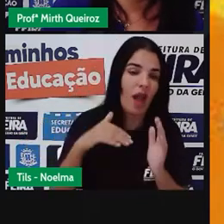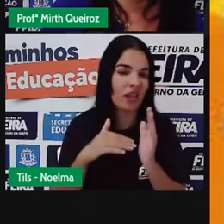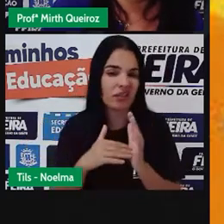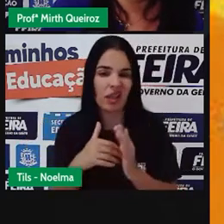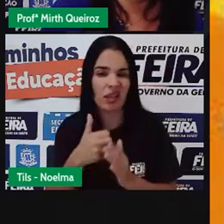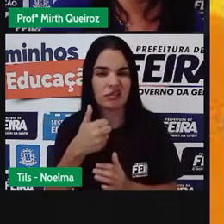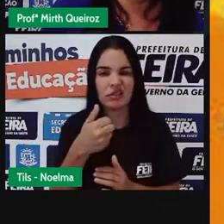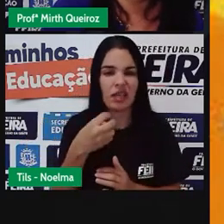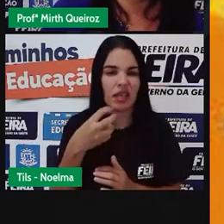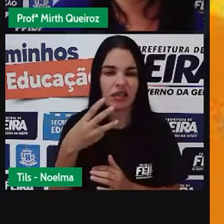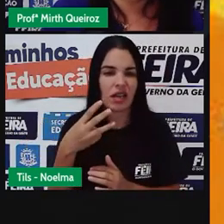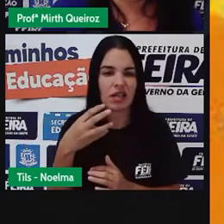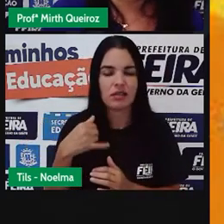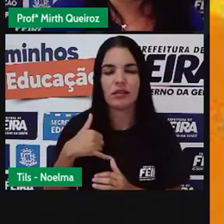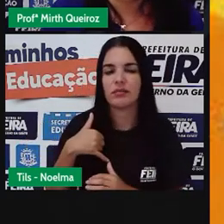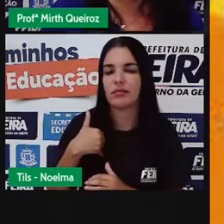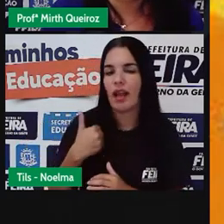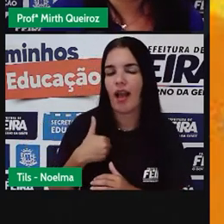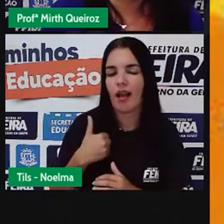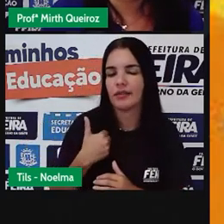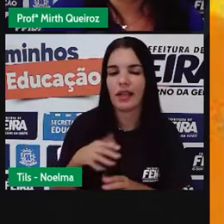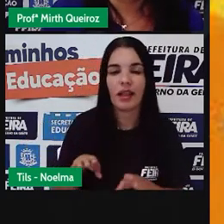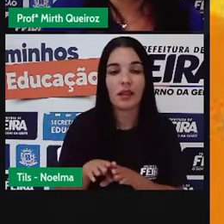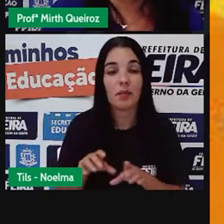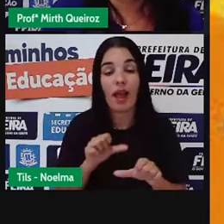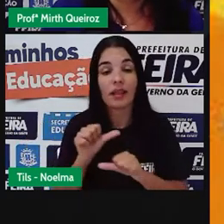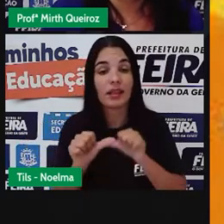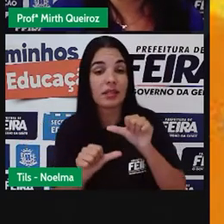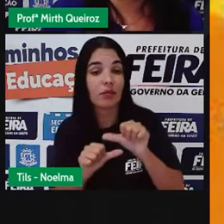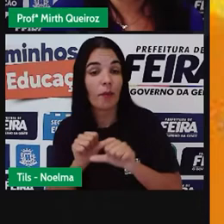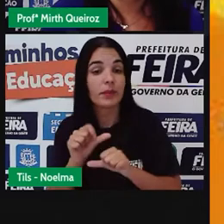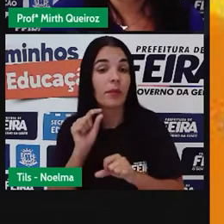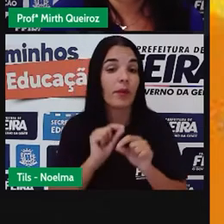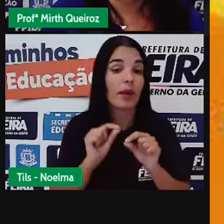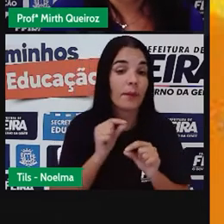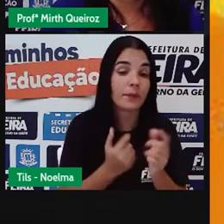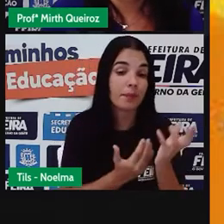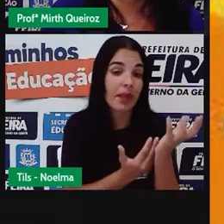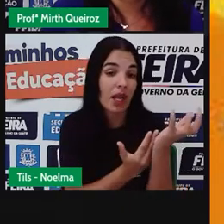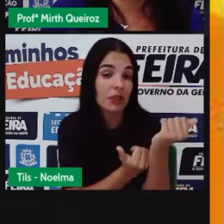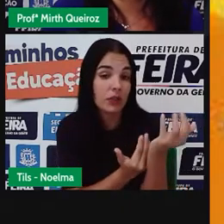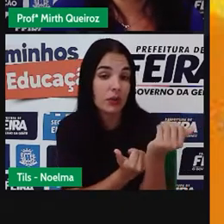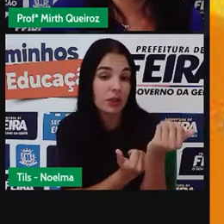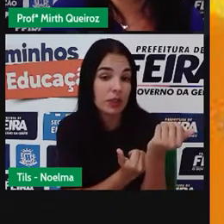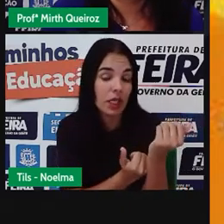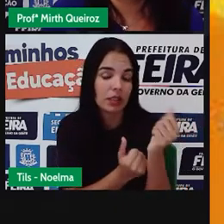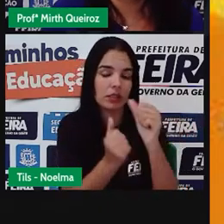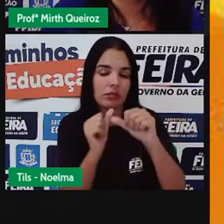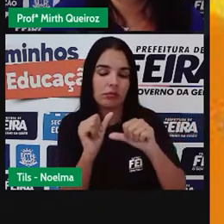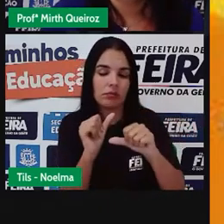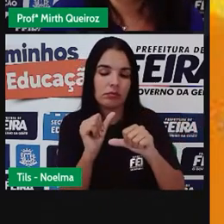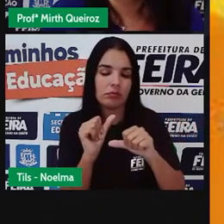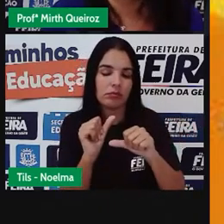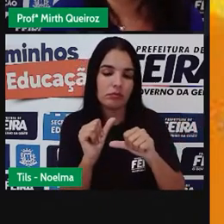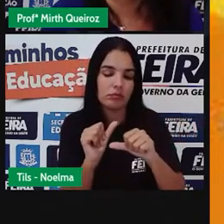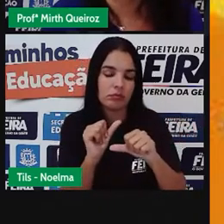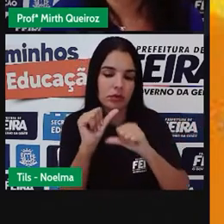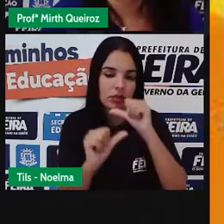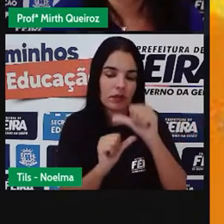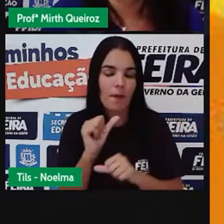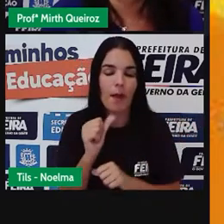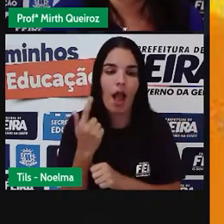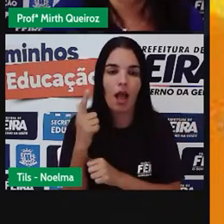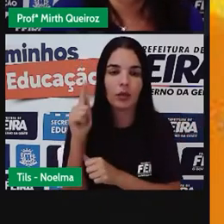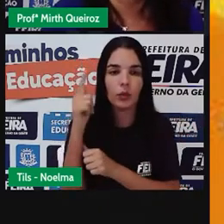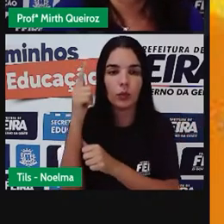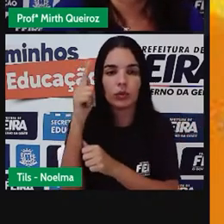da adolescência aí para a vida adulta, que seria mais ou menos de catorze, quinze anos até aos vinte e nove